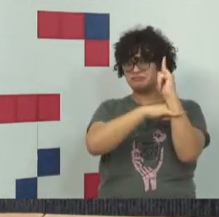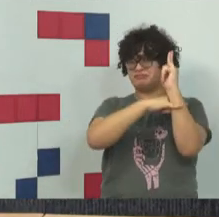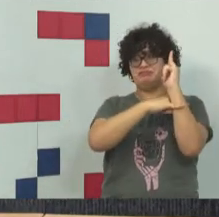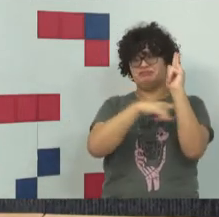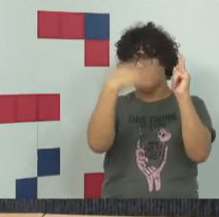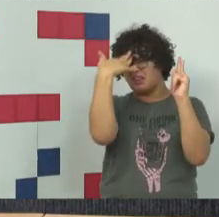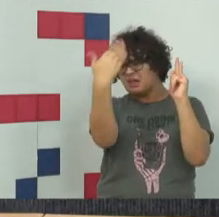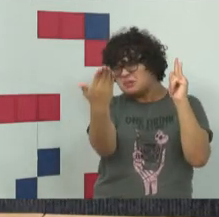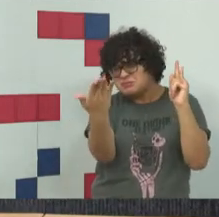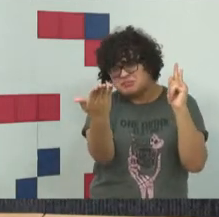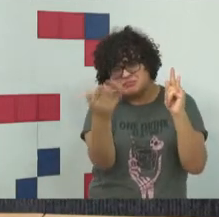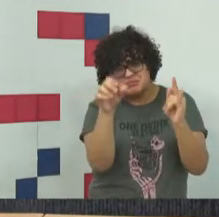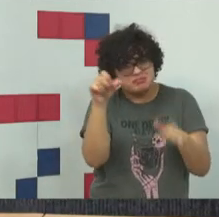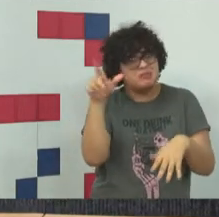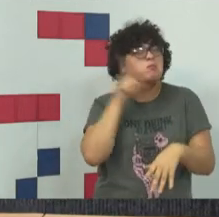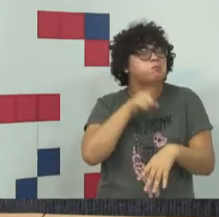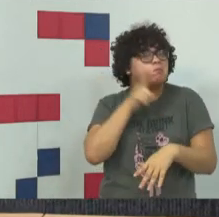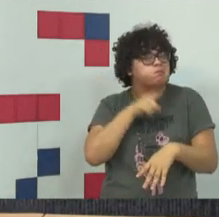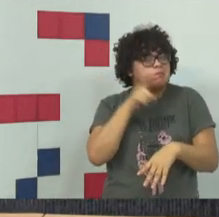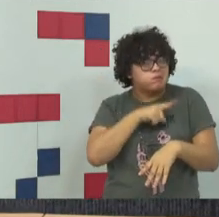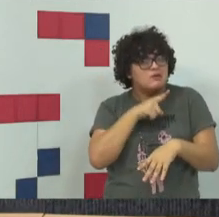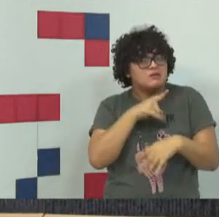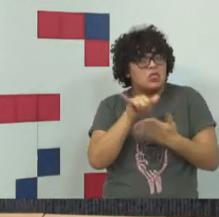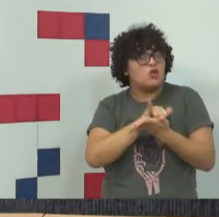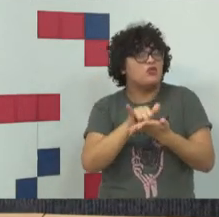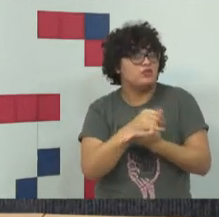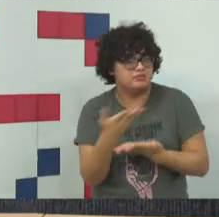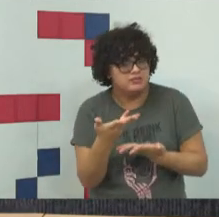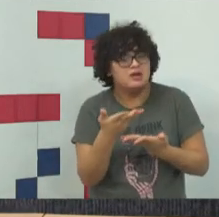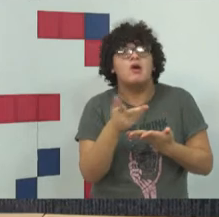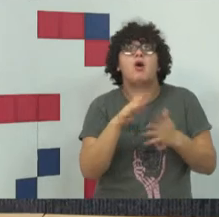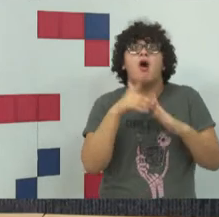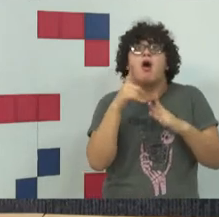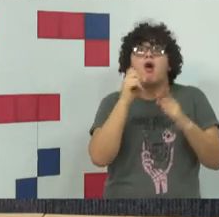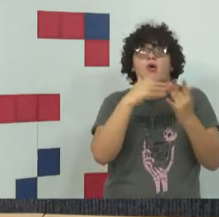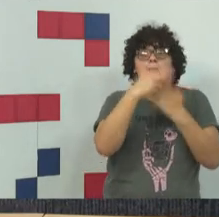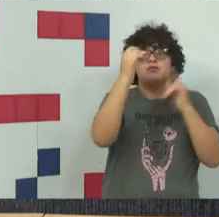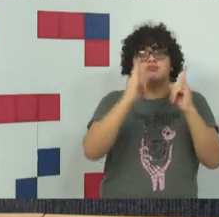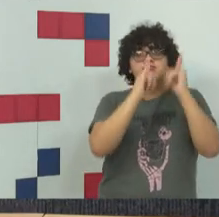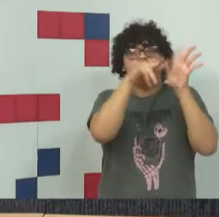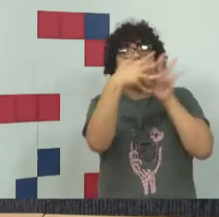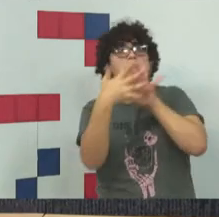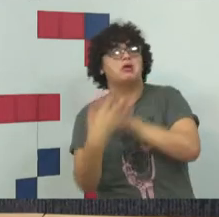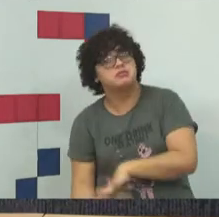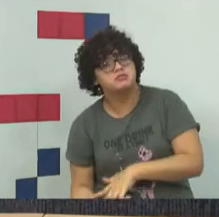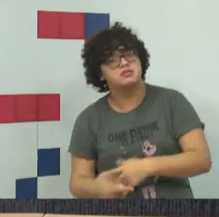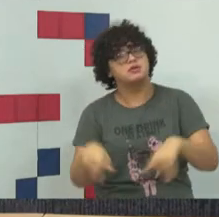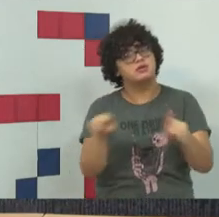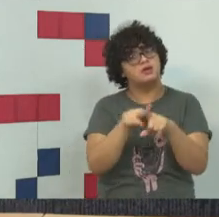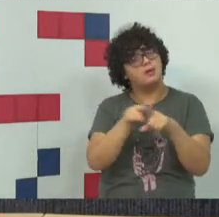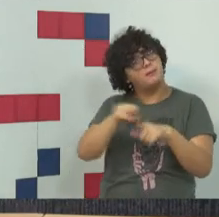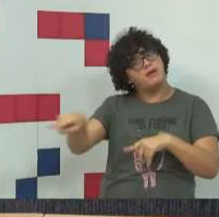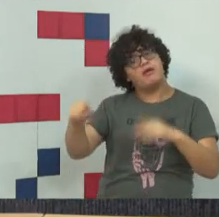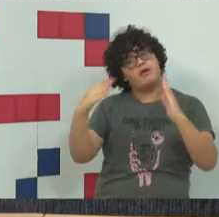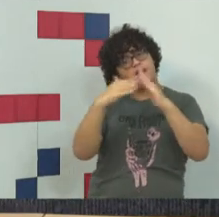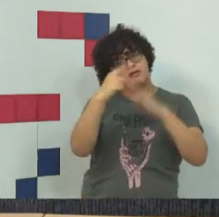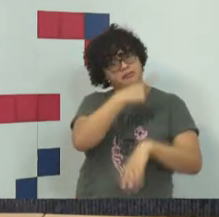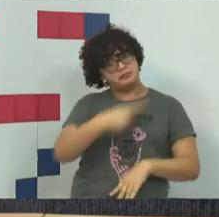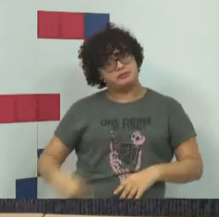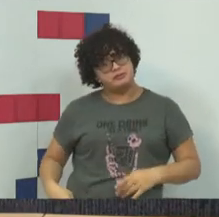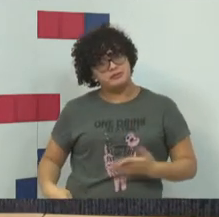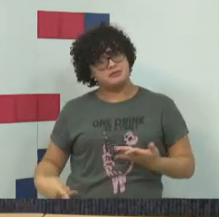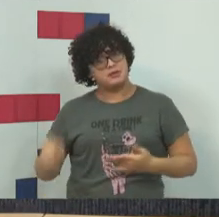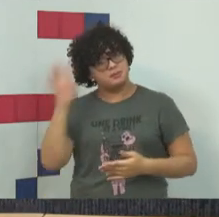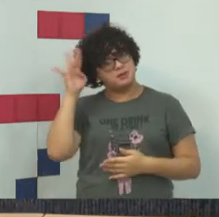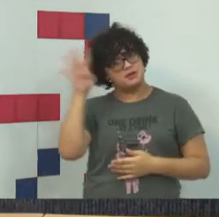mundo, que é Wall Street, e também conseguem atacar o Pentágono. Tudo aquilo que se pensaram na